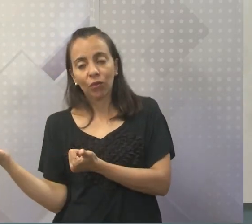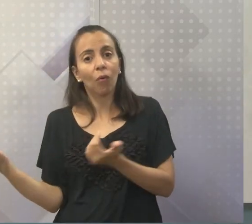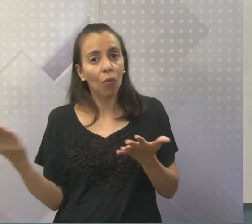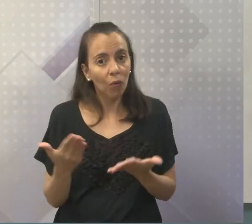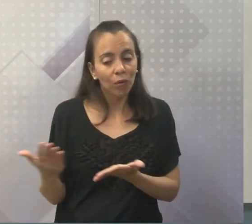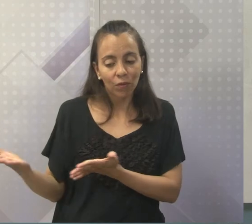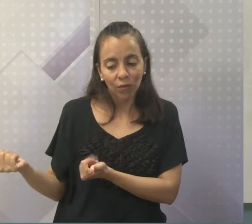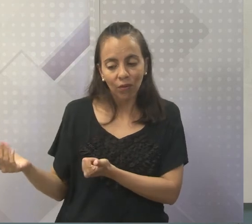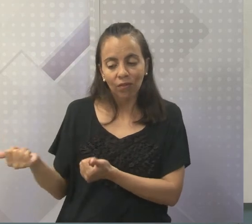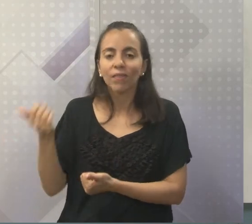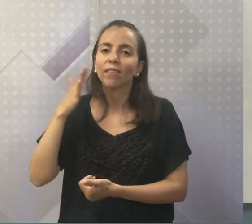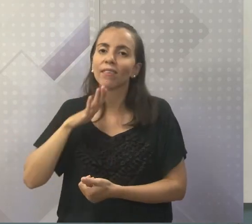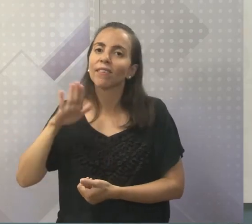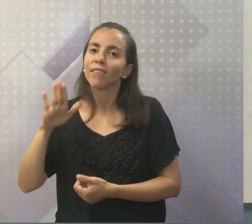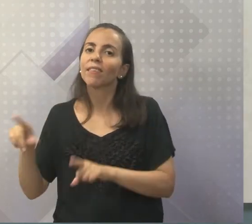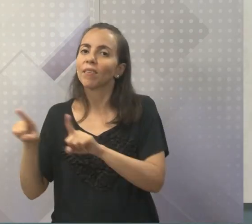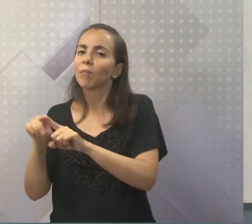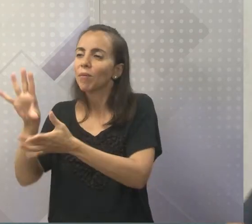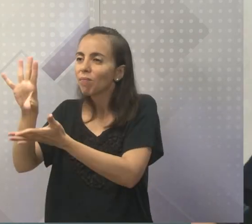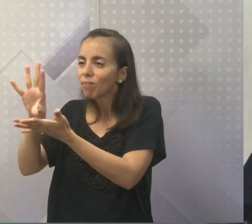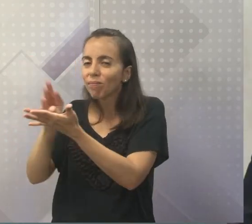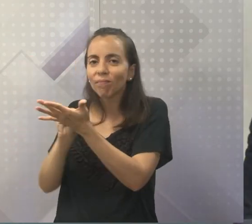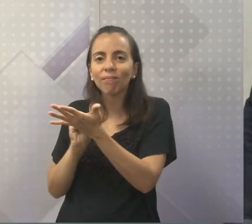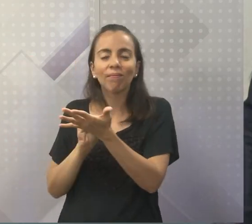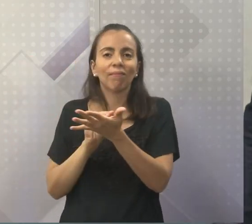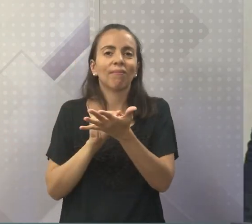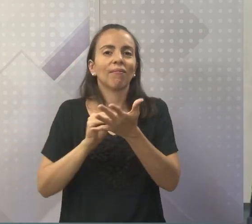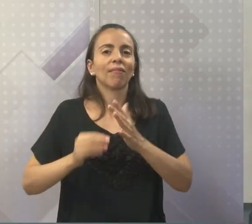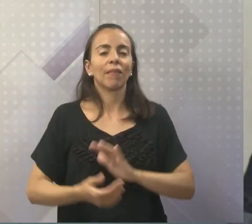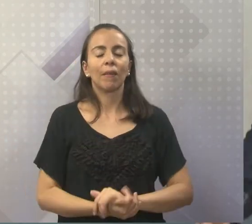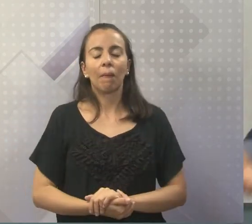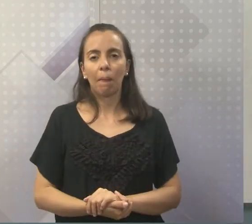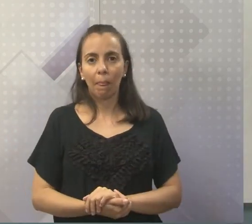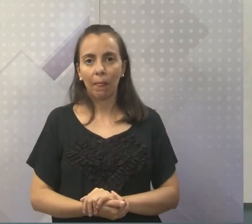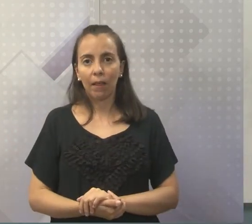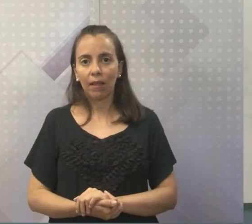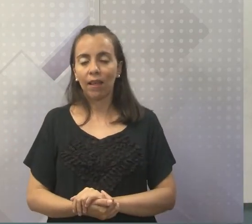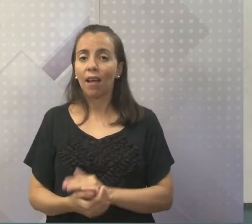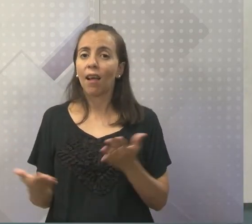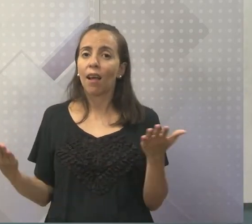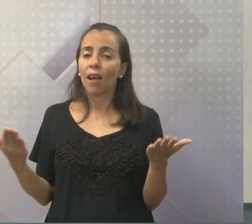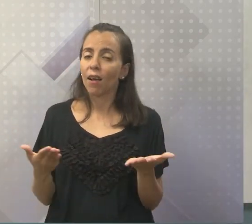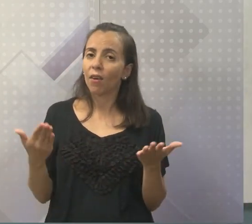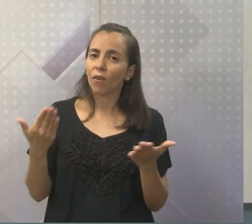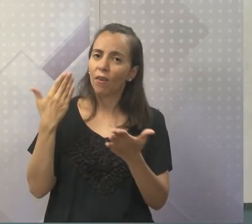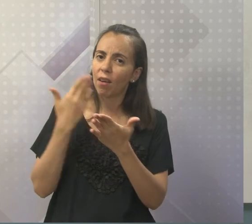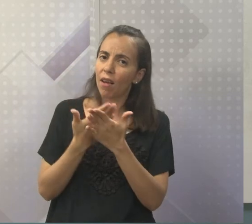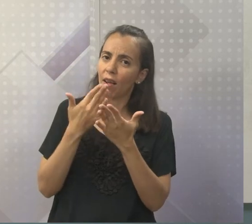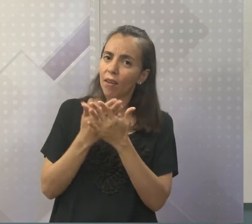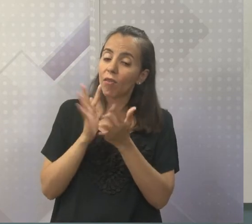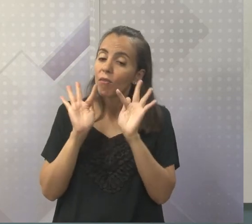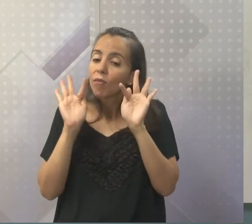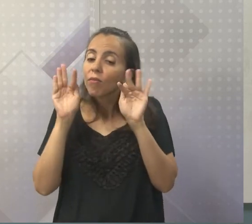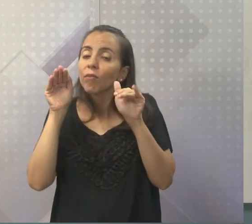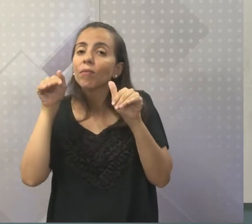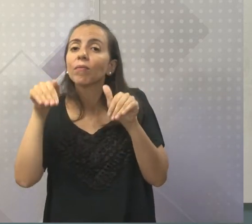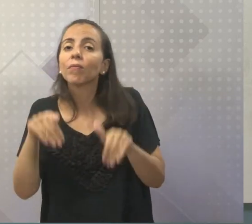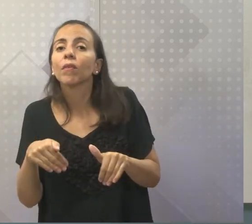e crianças, certo? E aí, gente, chegamos ao final da nossa aula, né?